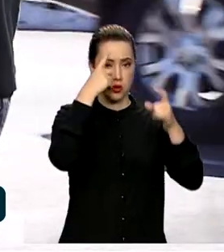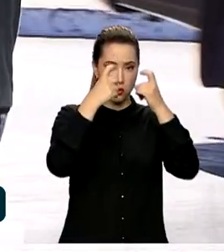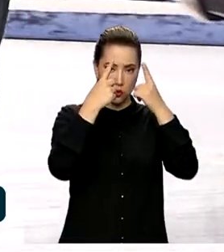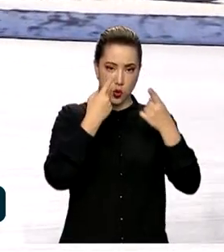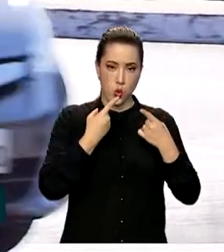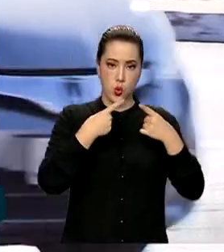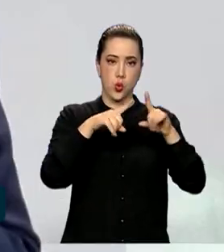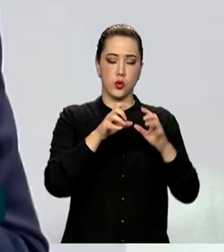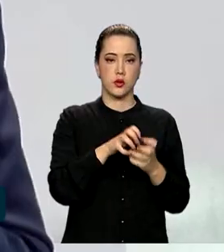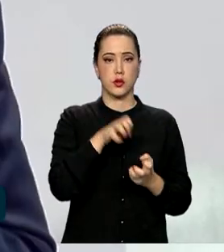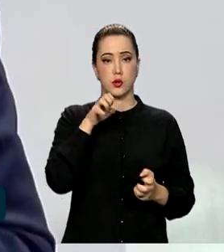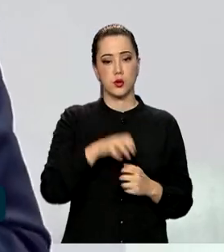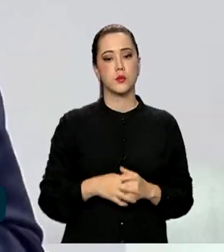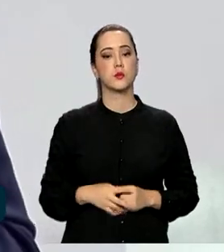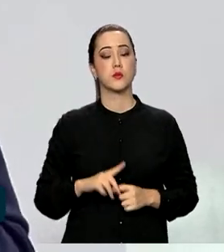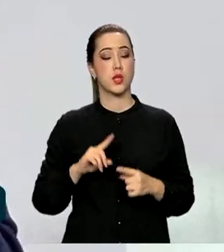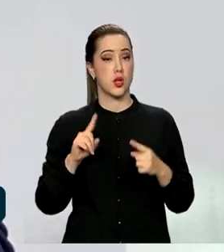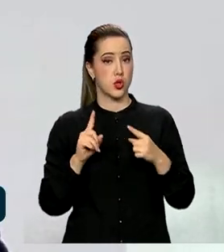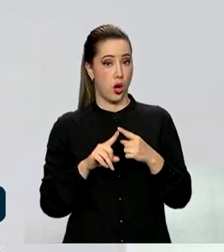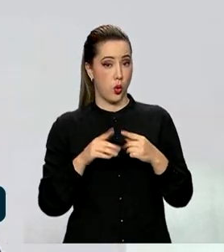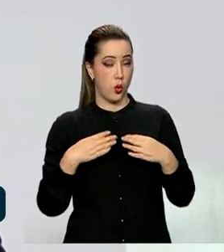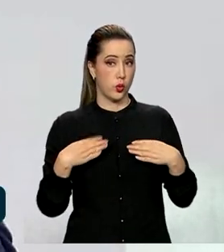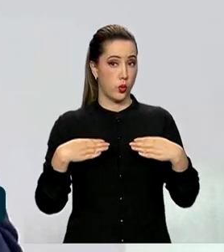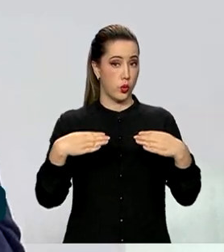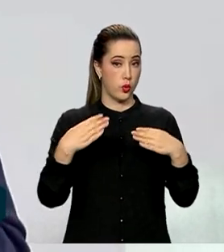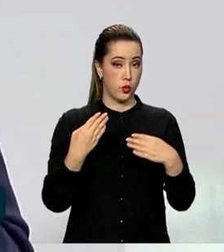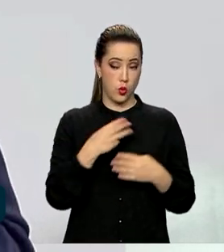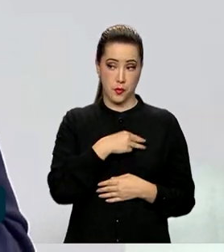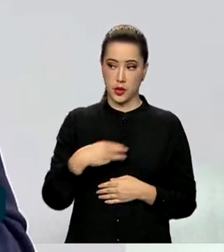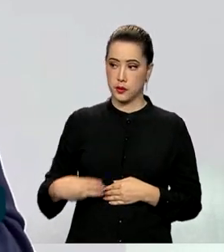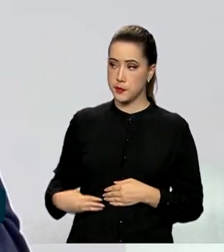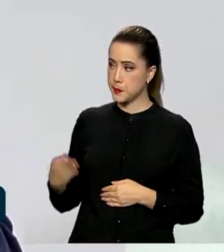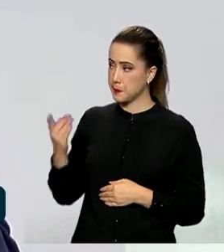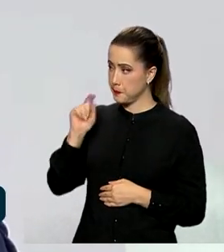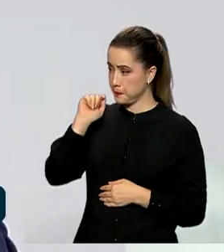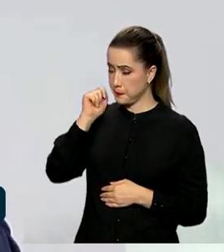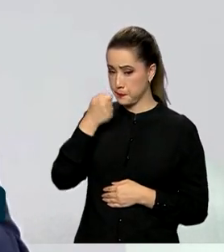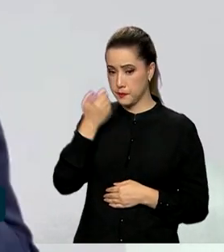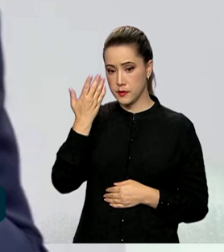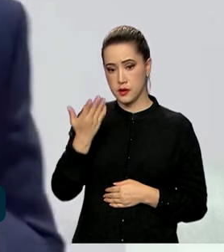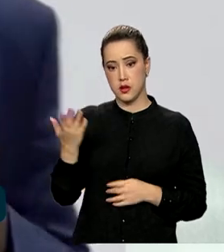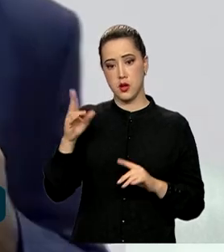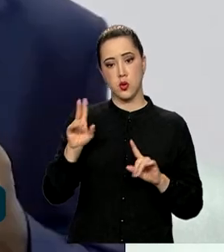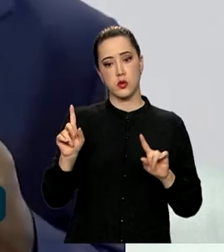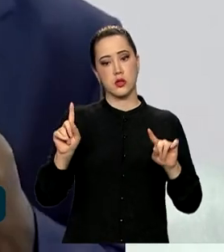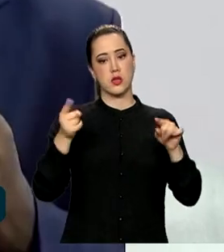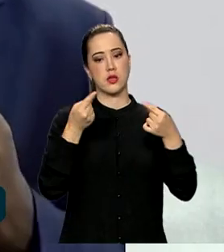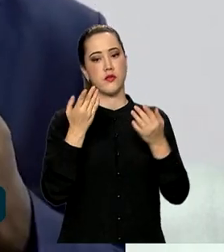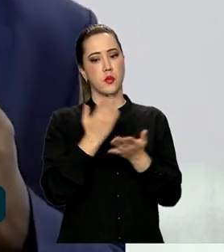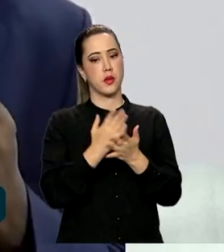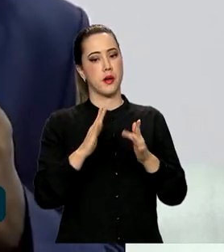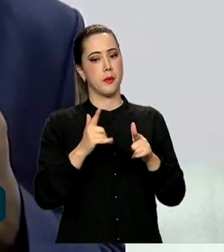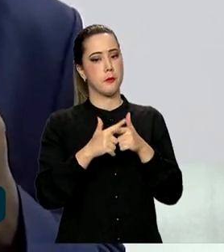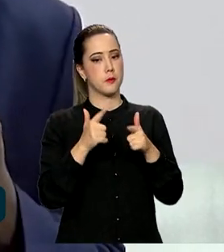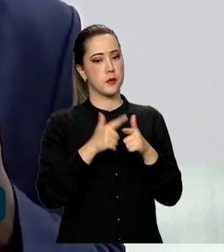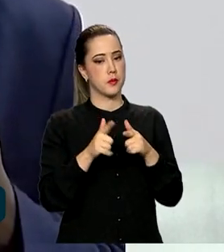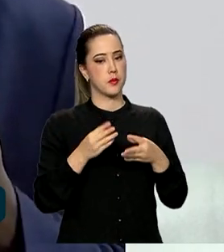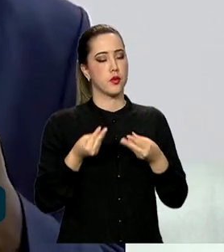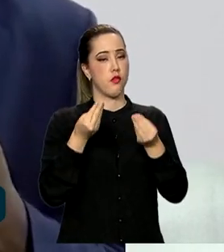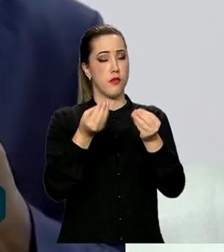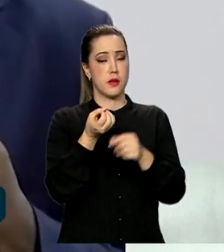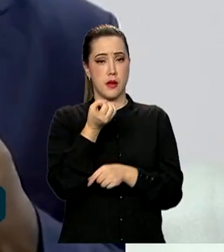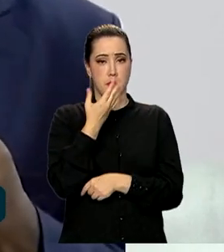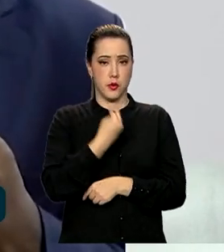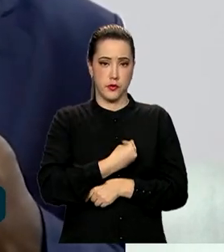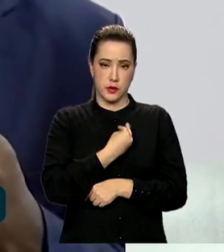contra idosos. De acordo com o ministro Silvio Almeida, os desafios para acabar com as violações e garantir o bem-estar dos